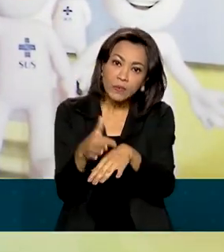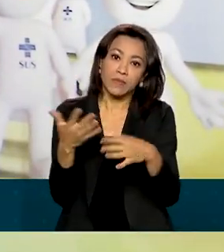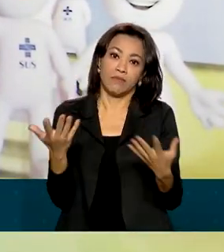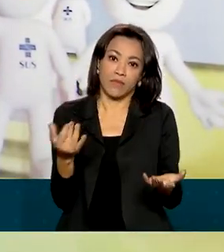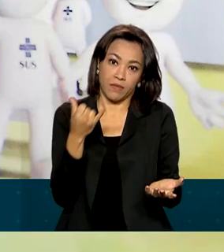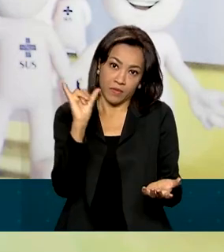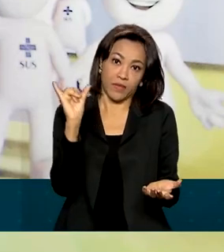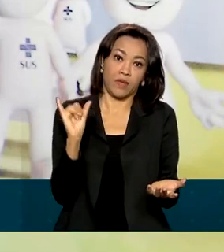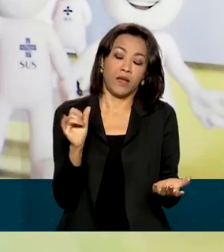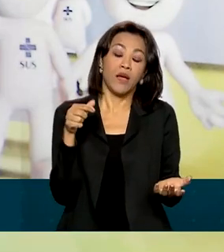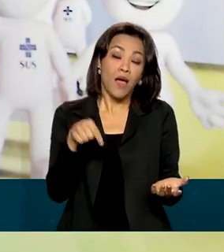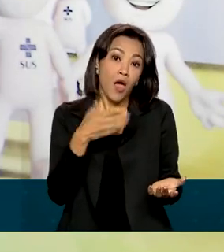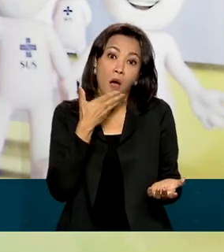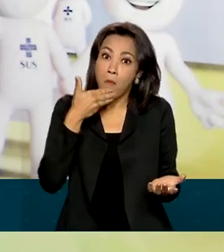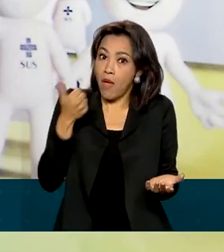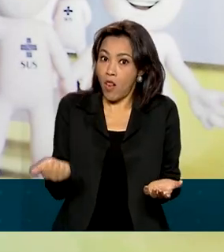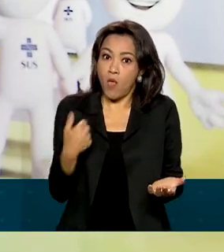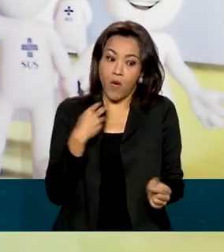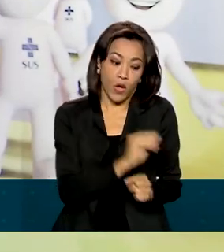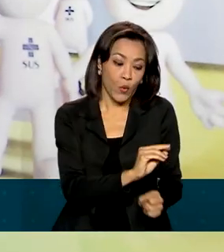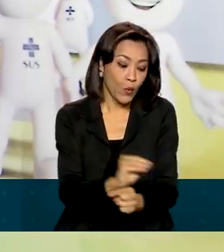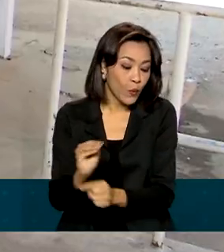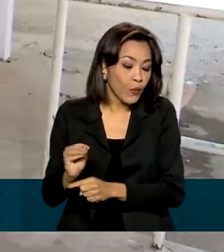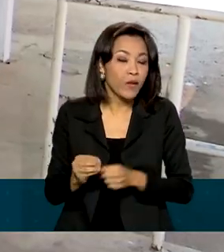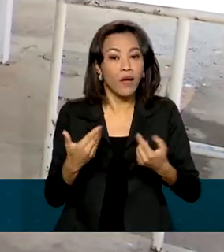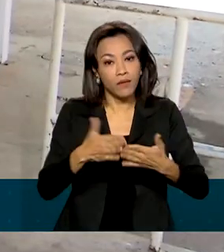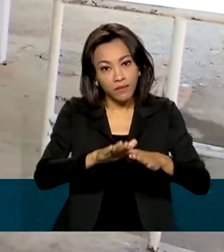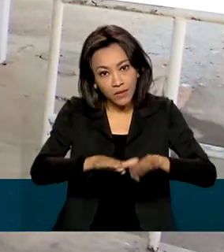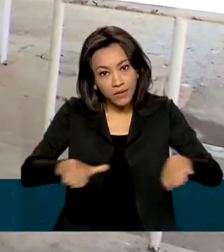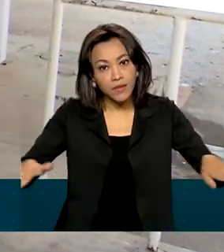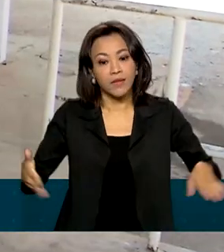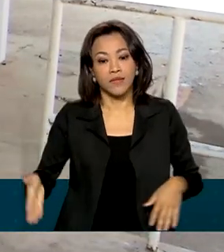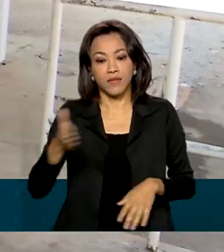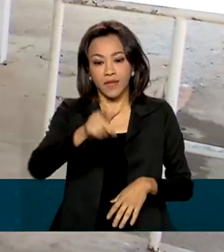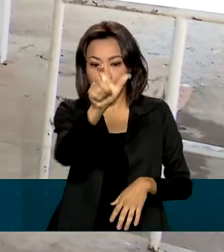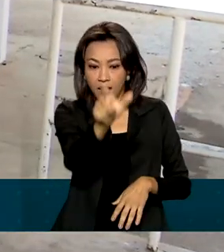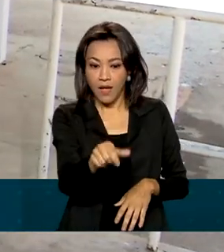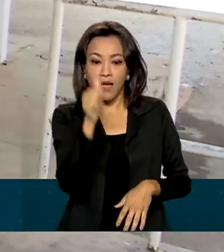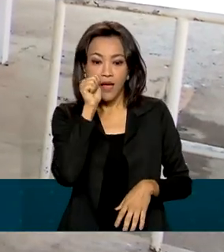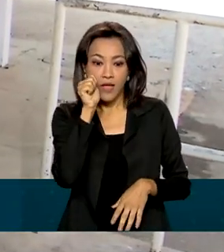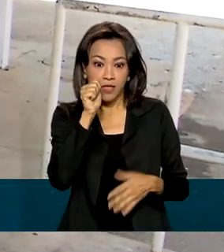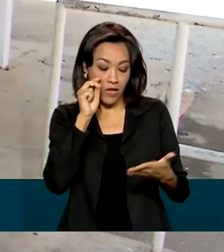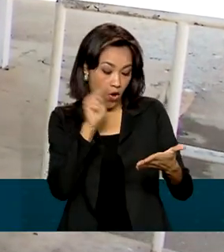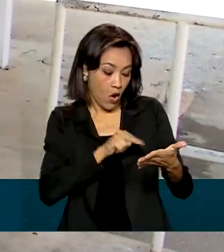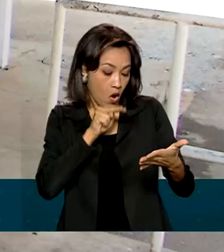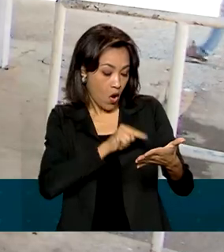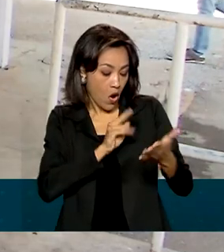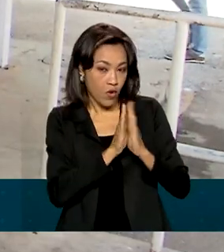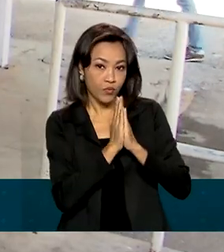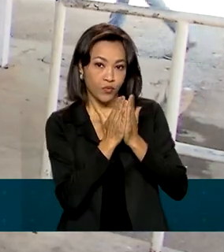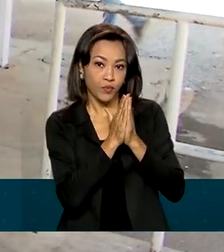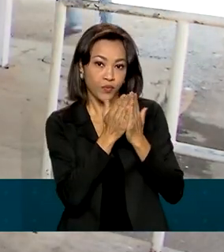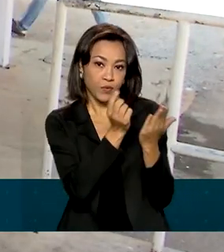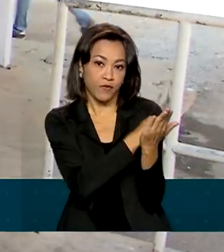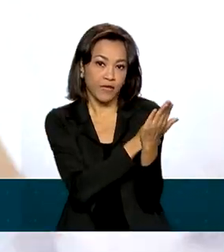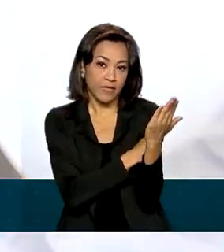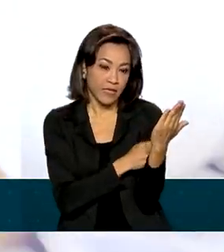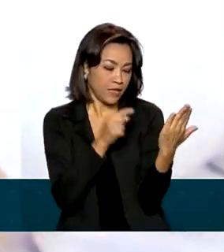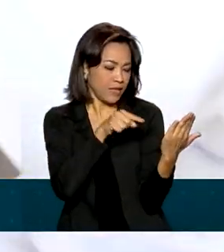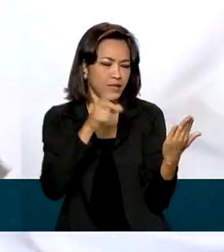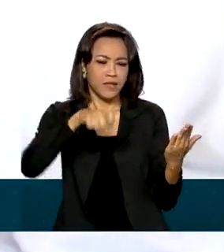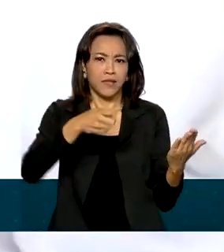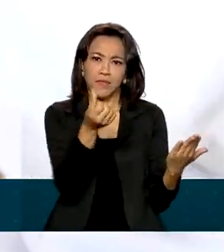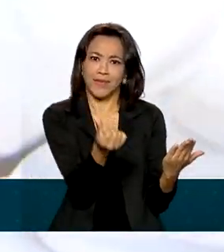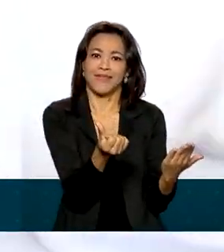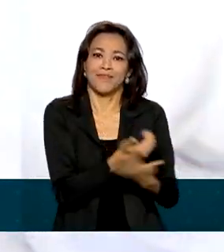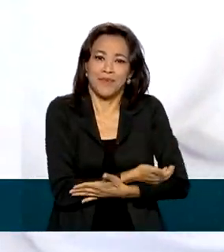com certeza. E a melhor coisa que a gente faz é prevenir nossas crianças. Rafaela fica de olho na caderneta do Ian, de 6 meses. Ela